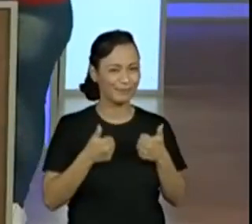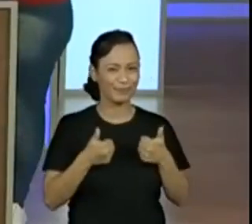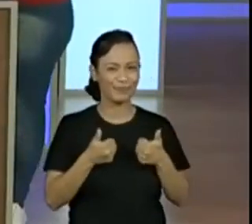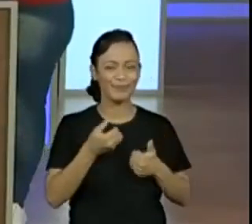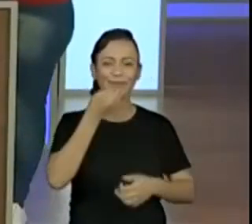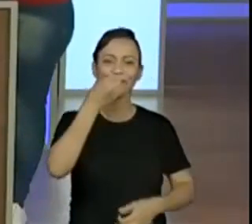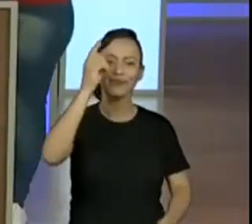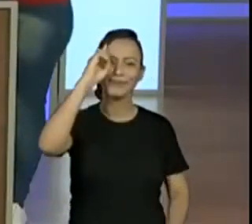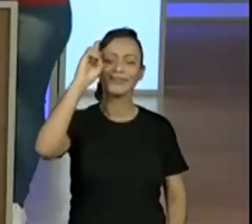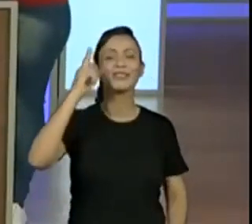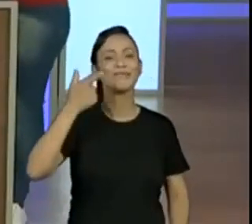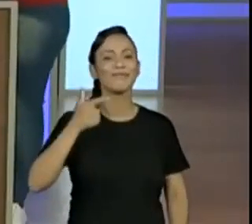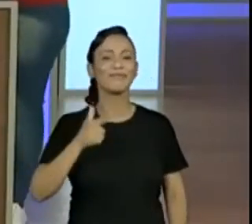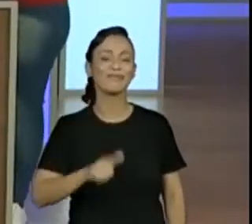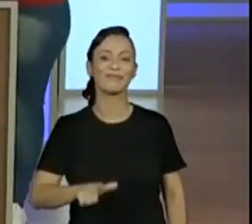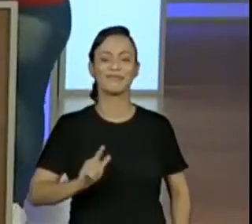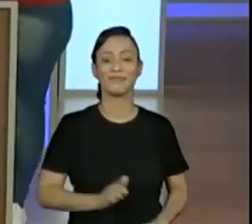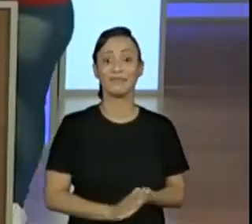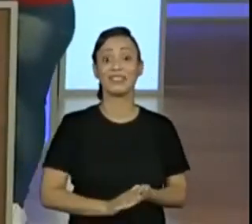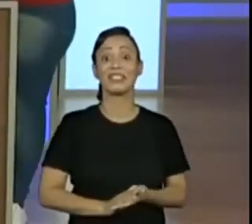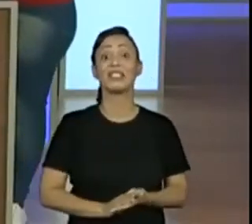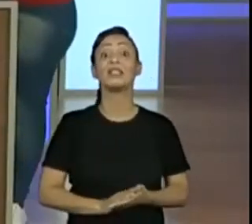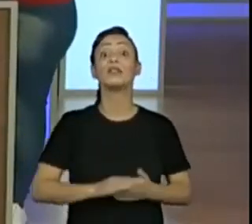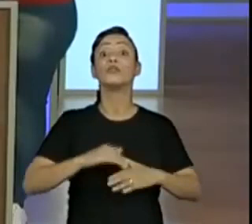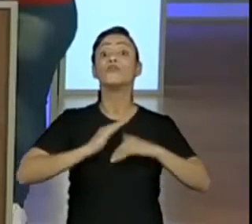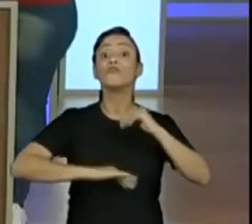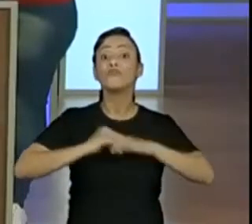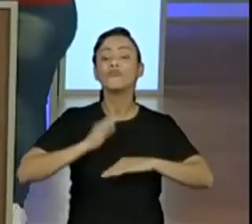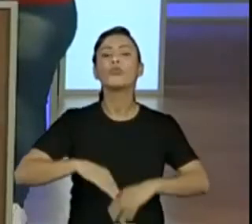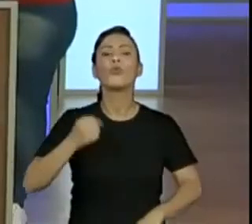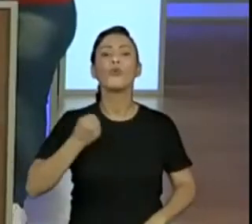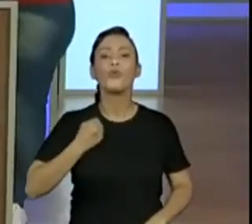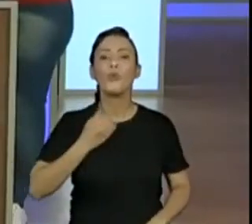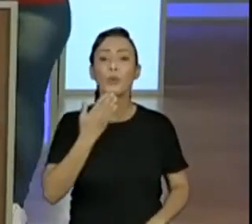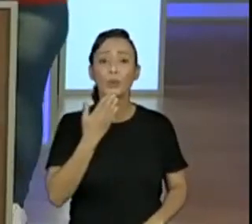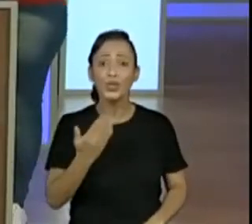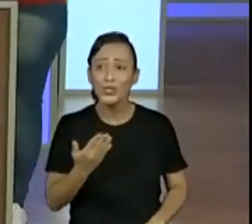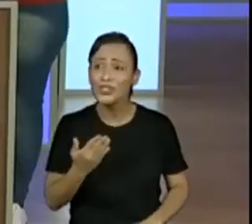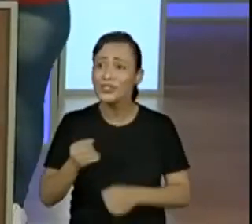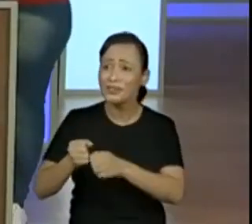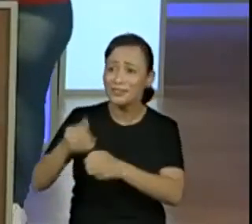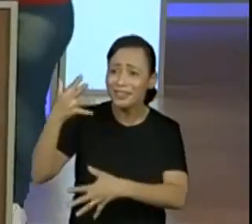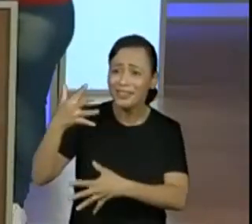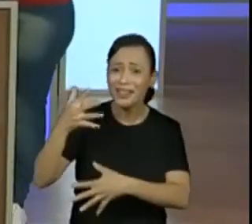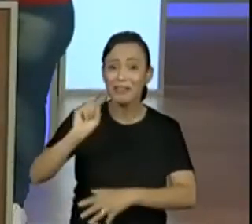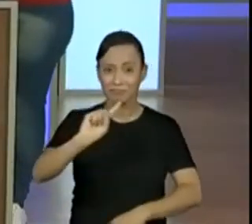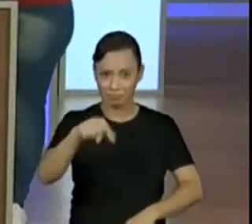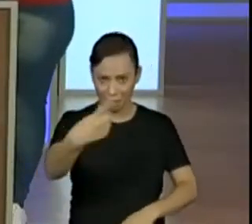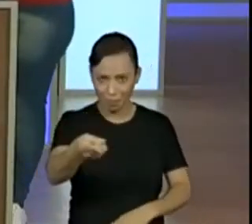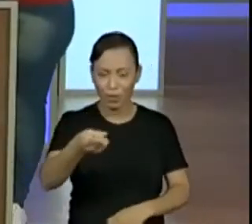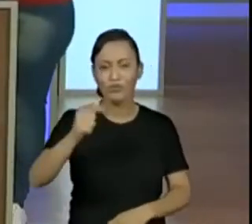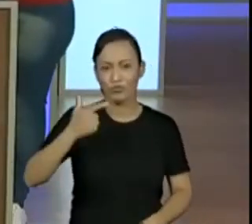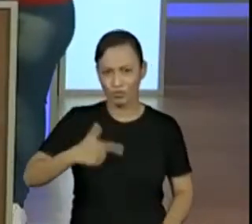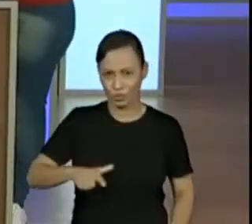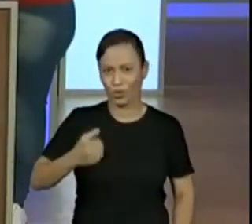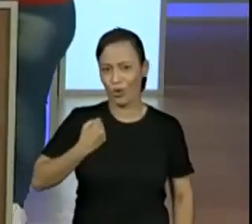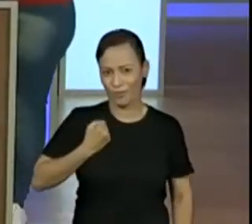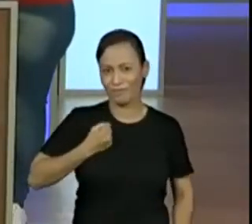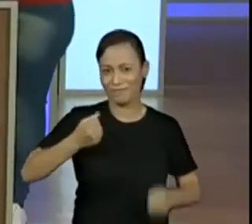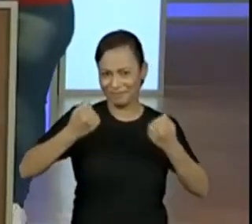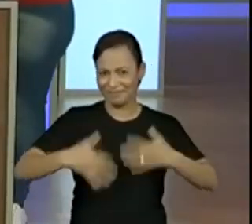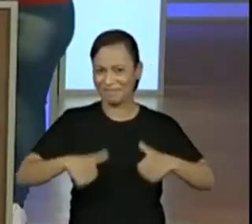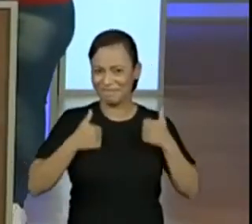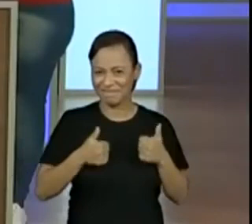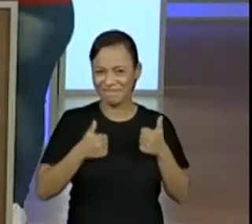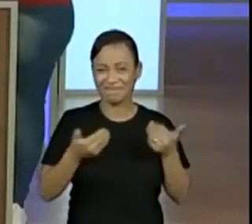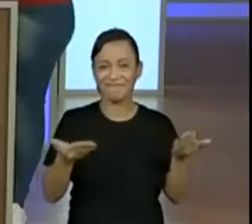dia. Não esquece, repete a habilidade. Daqui a pouco a gente volta, então, ali na habilidade. A vai começar já lendo aqui